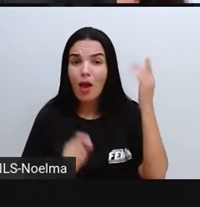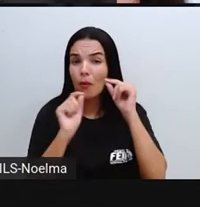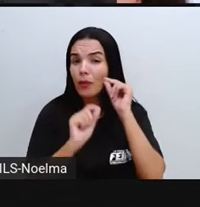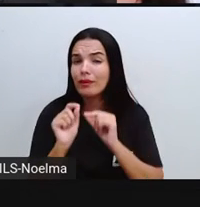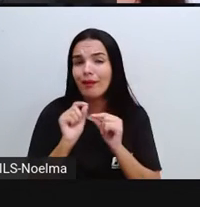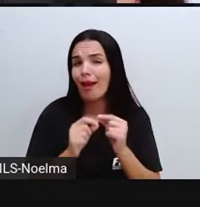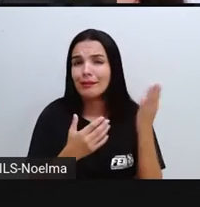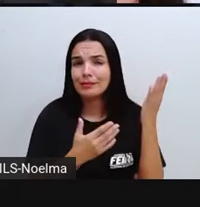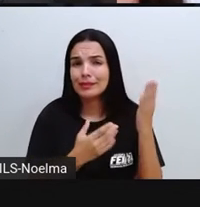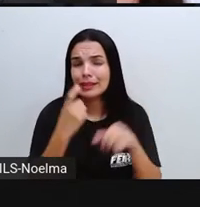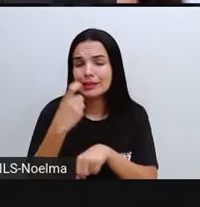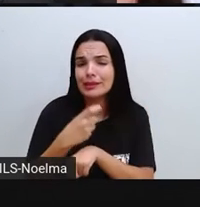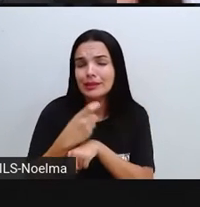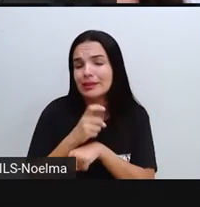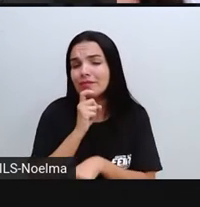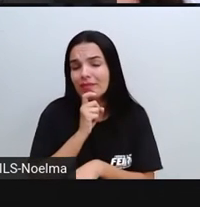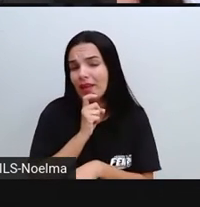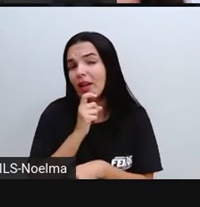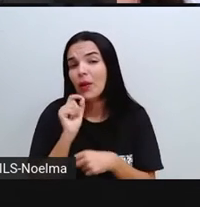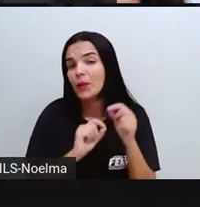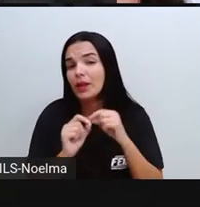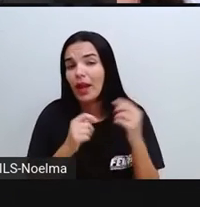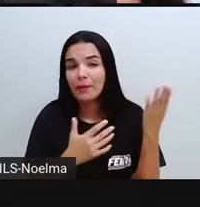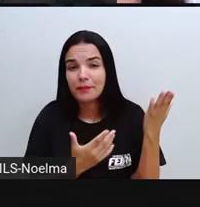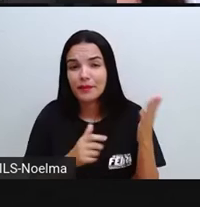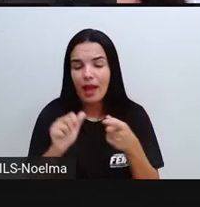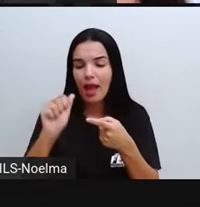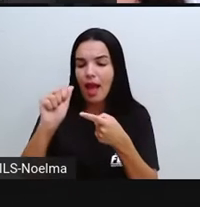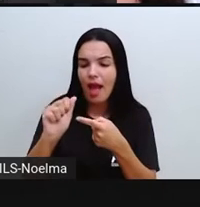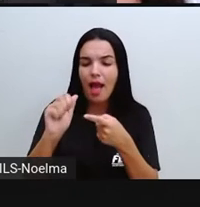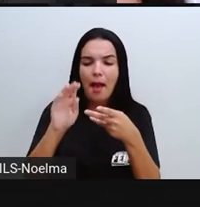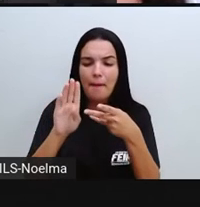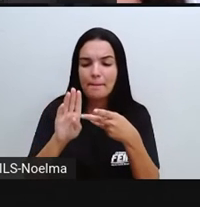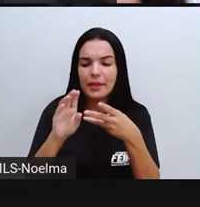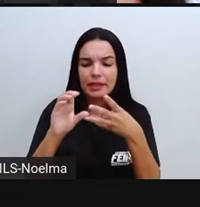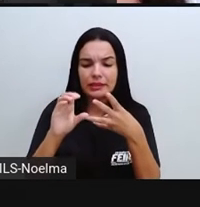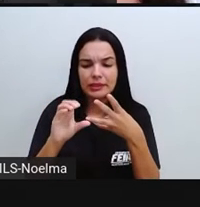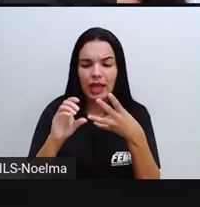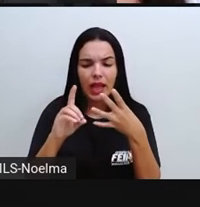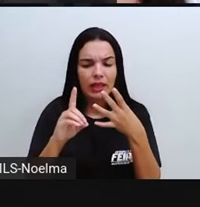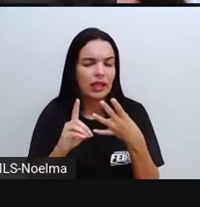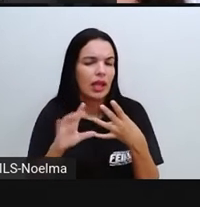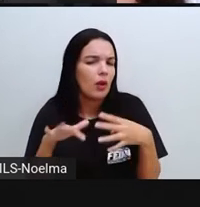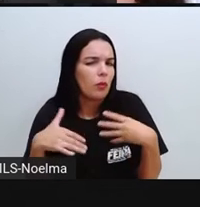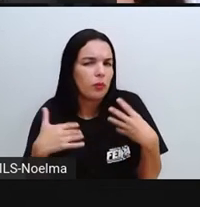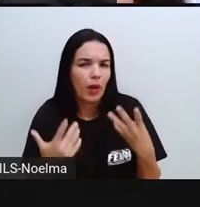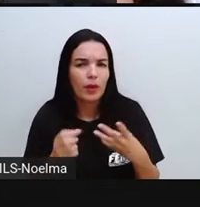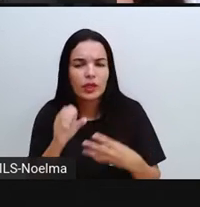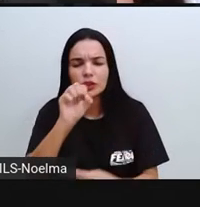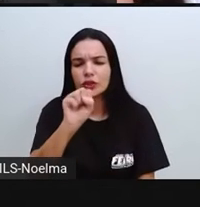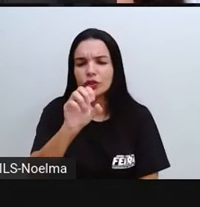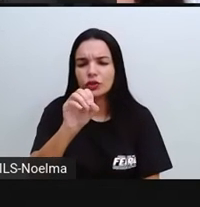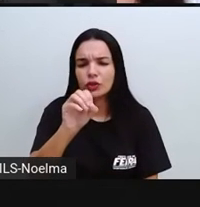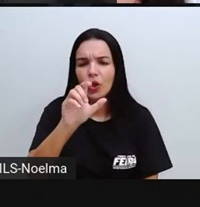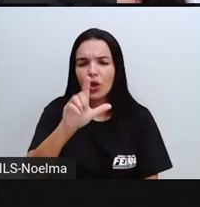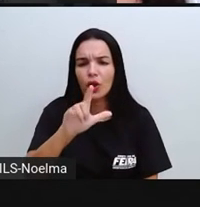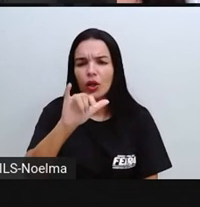Solidificação. O que é solidificação? É quando passa do estado sólido para o líquido?